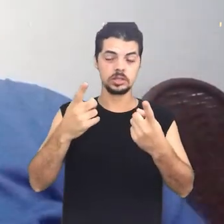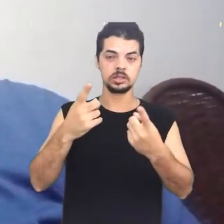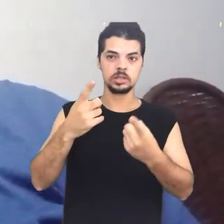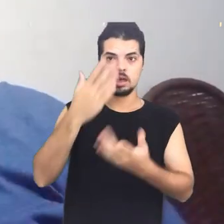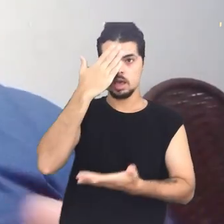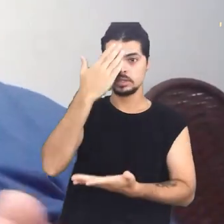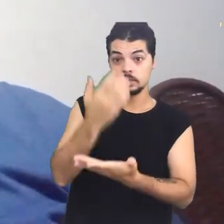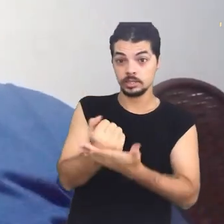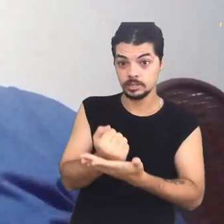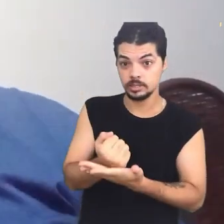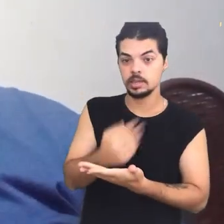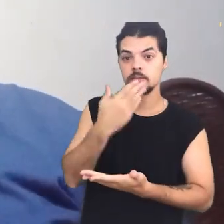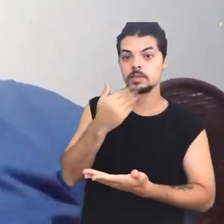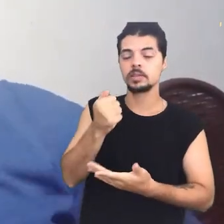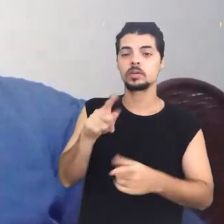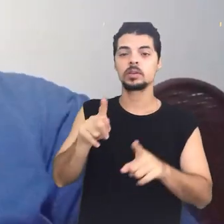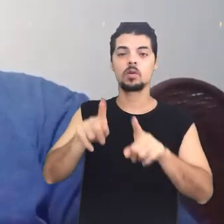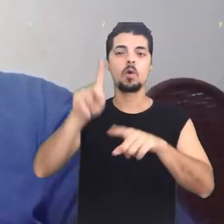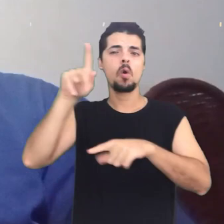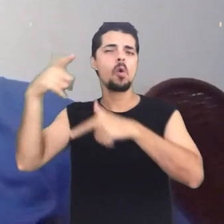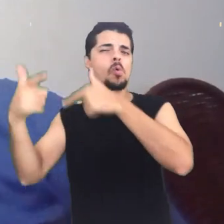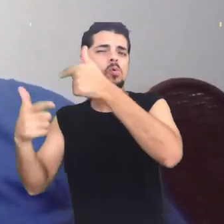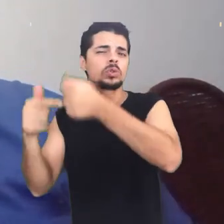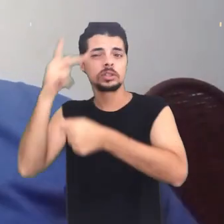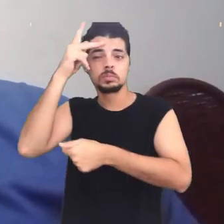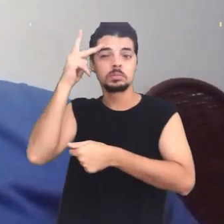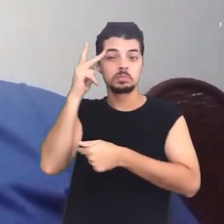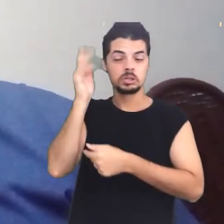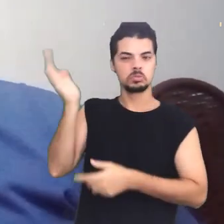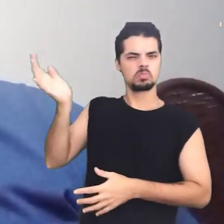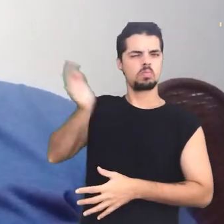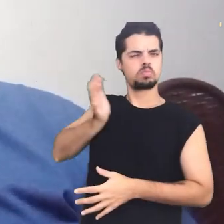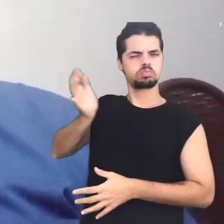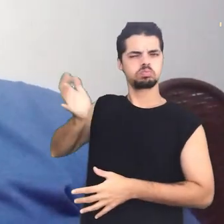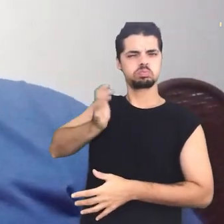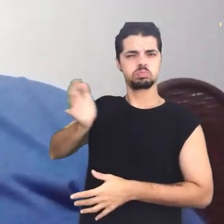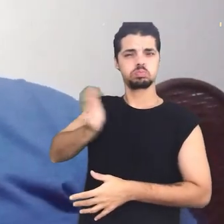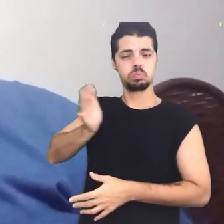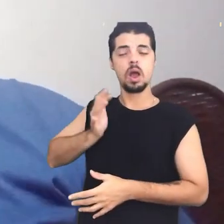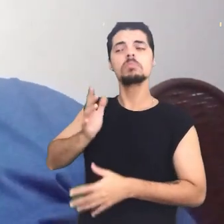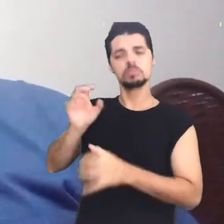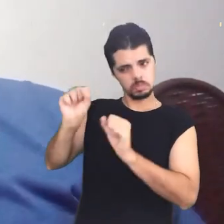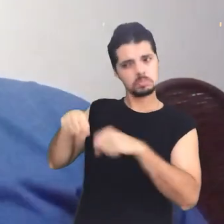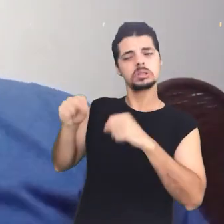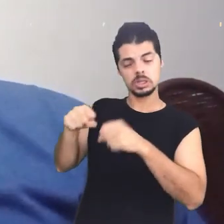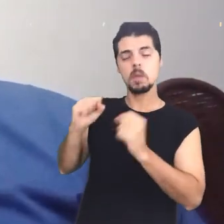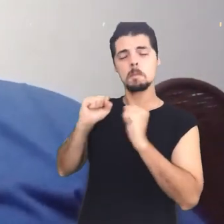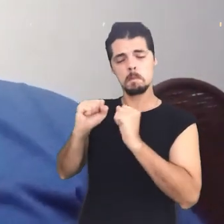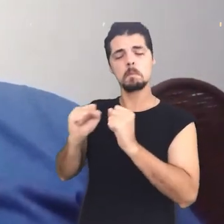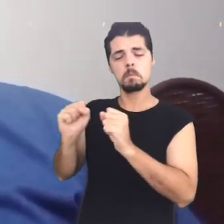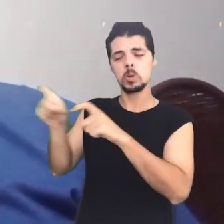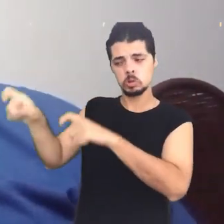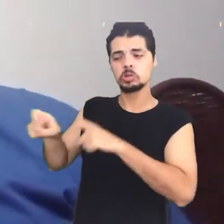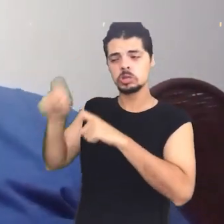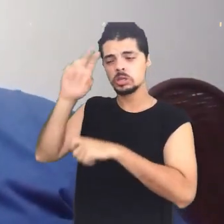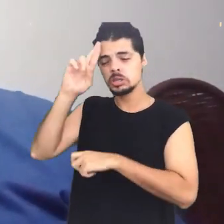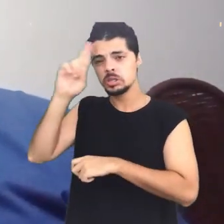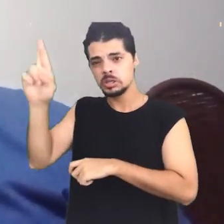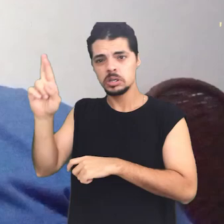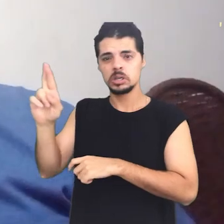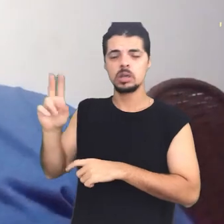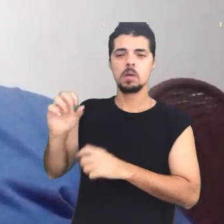e probos daquela época eram aqueles que se consideravam da elite. Então, o acesso da